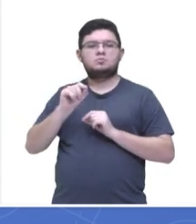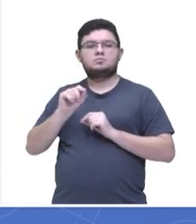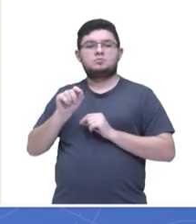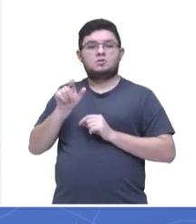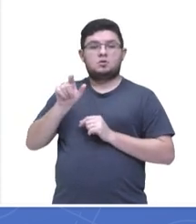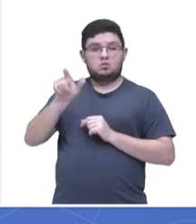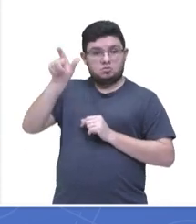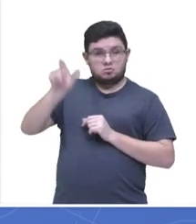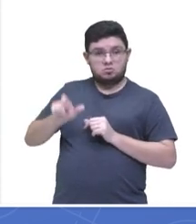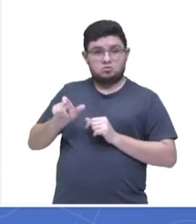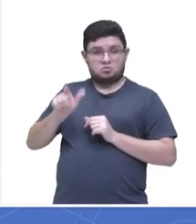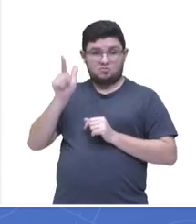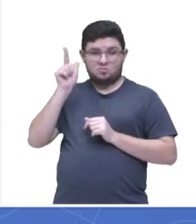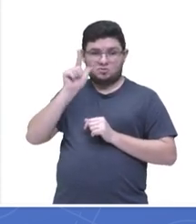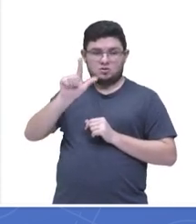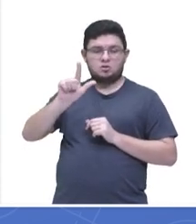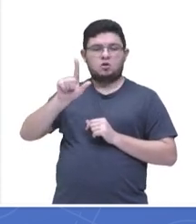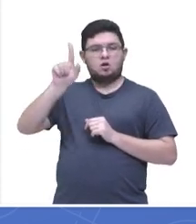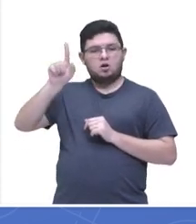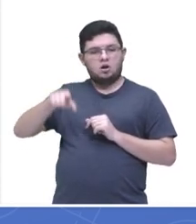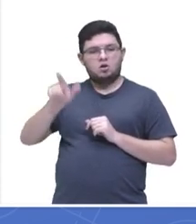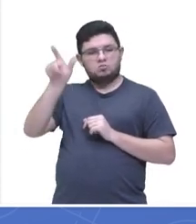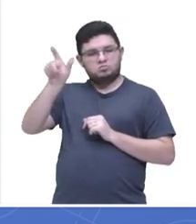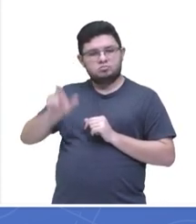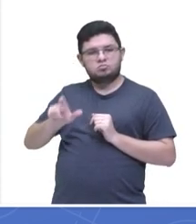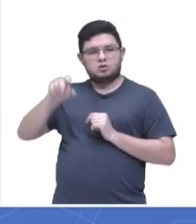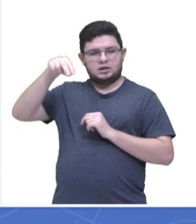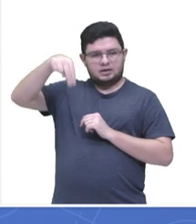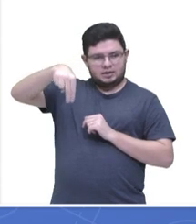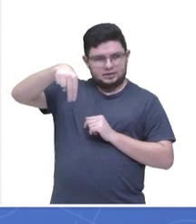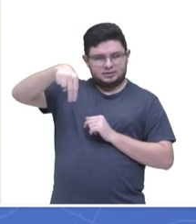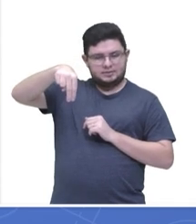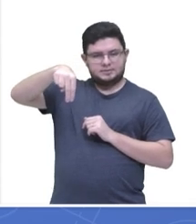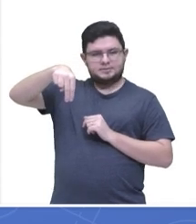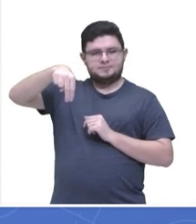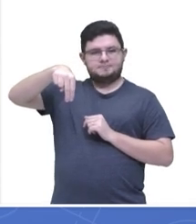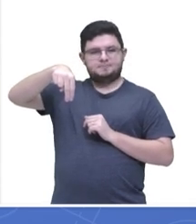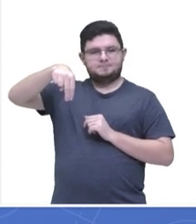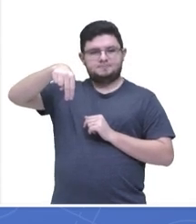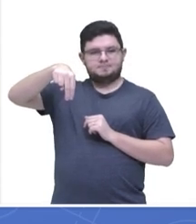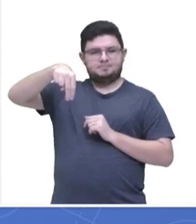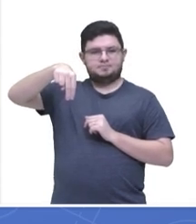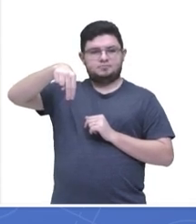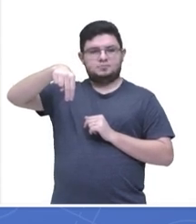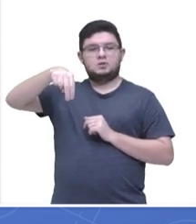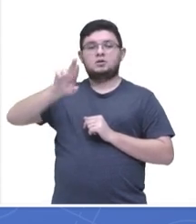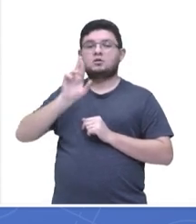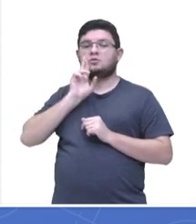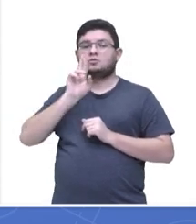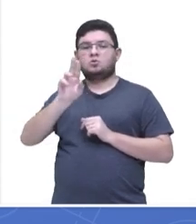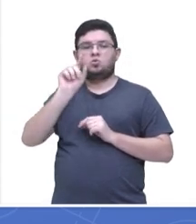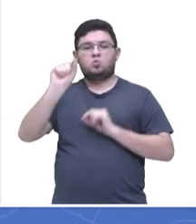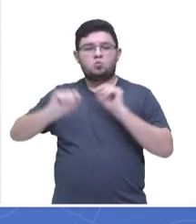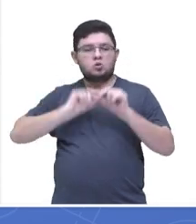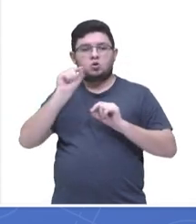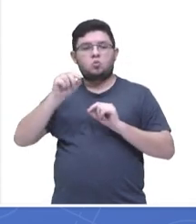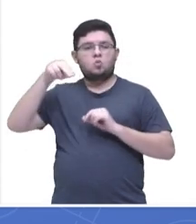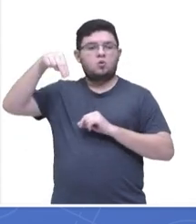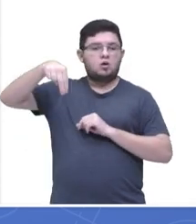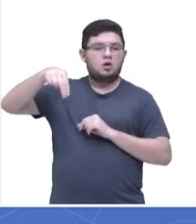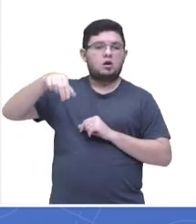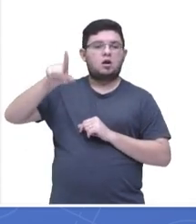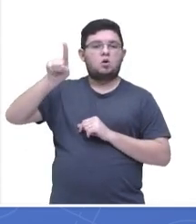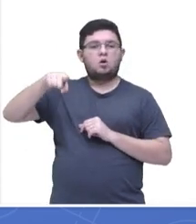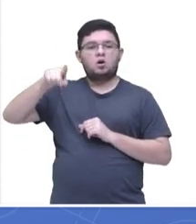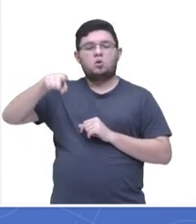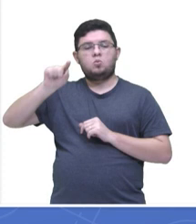candidato que foi aprovado aqui foi o candidato N. Voltando aqui nas alternativas, o candidato N